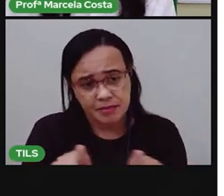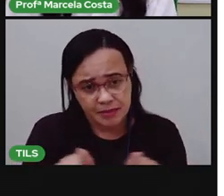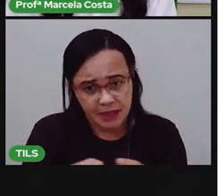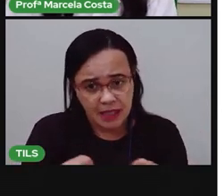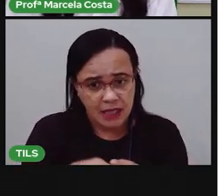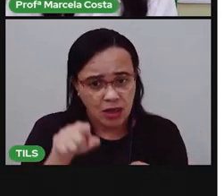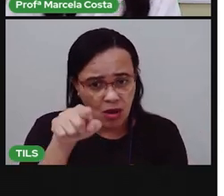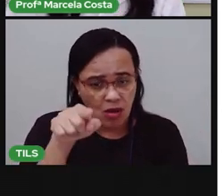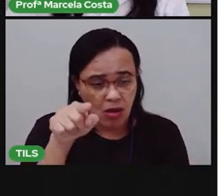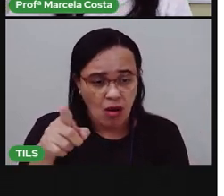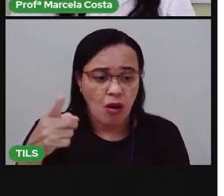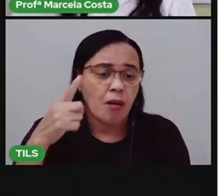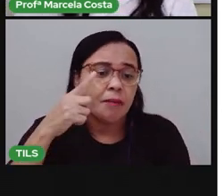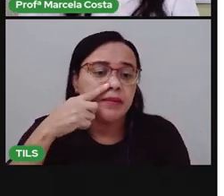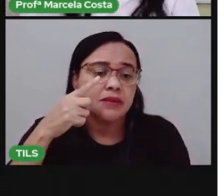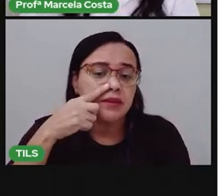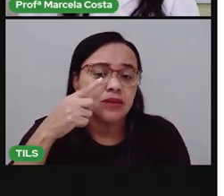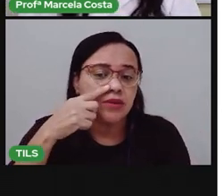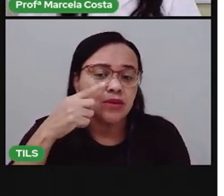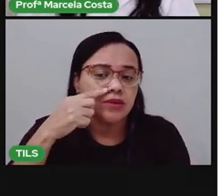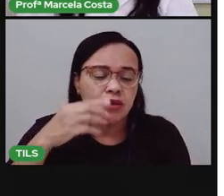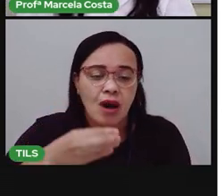biscoito. Biscoito.